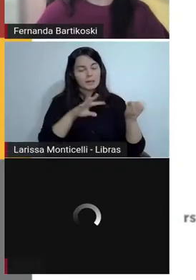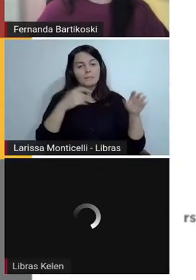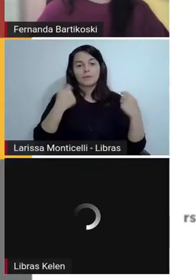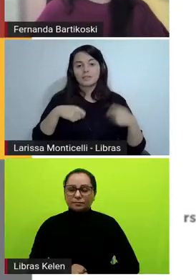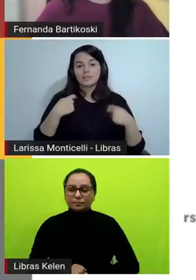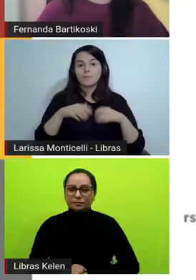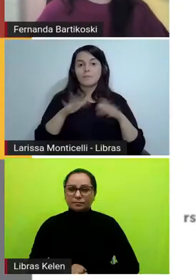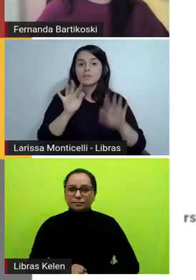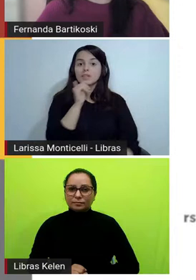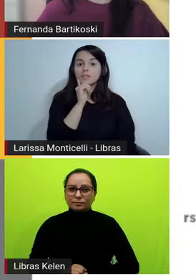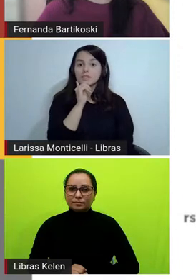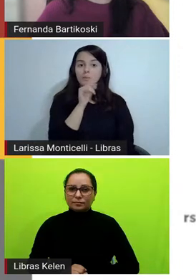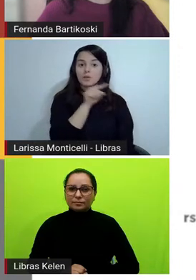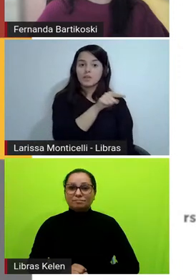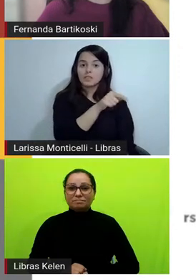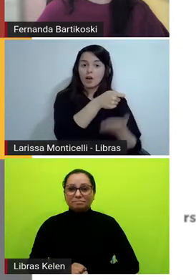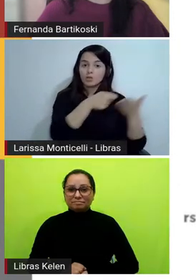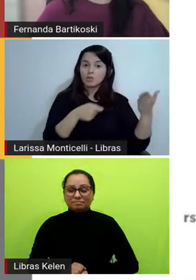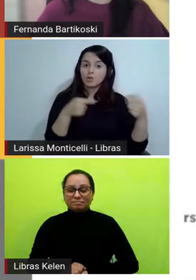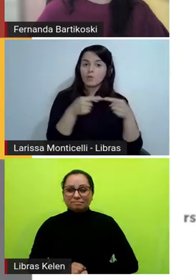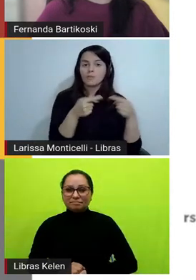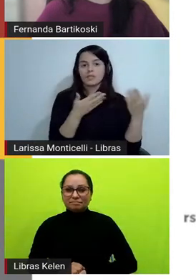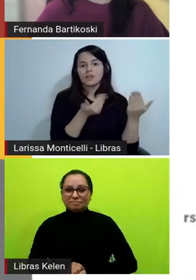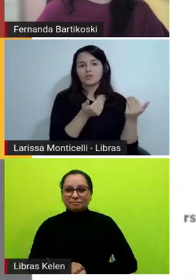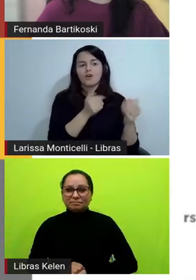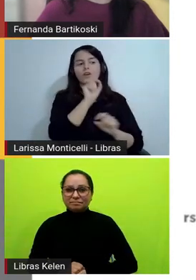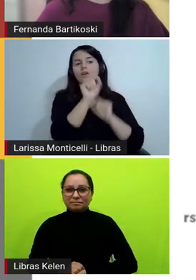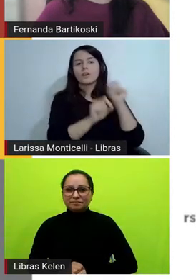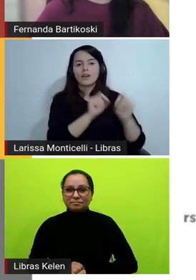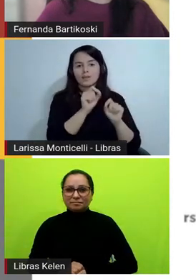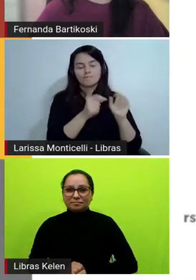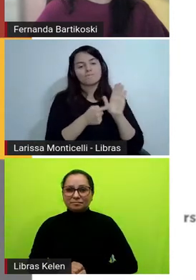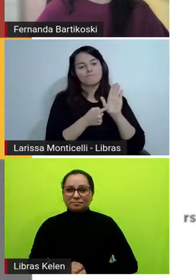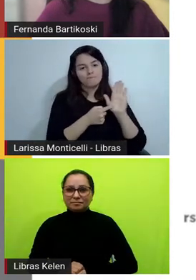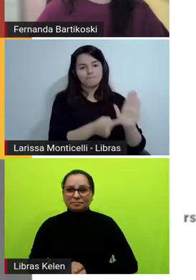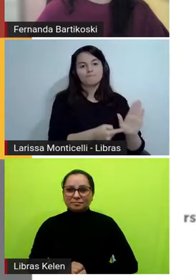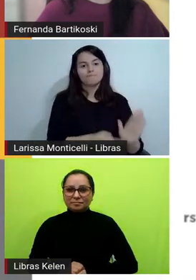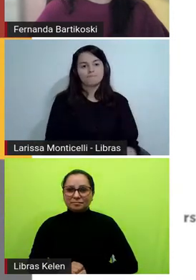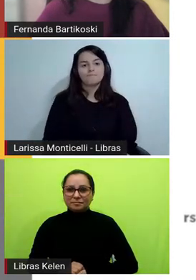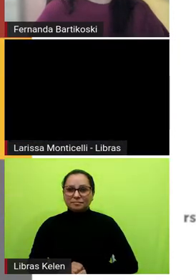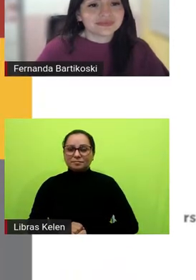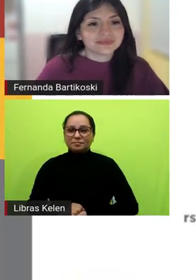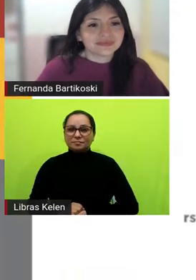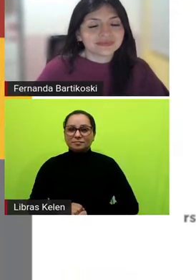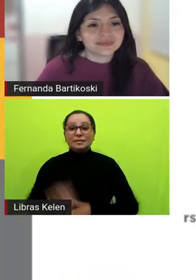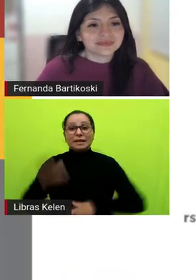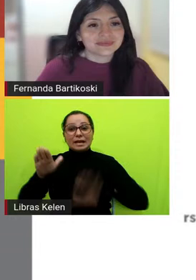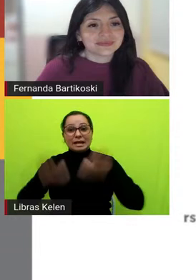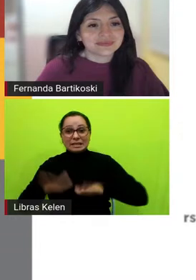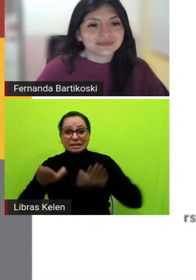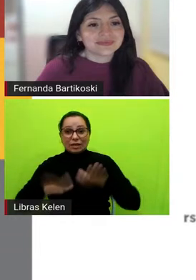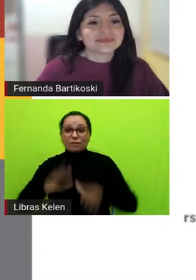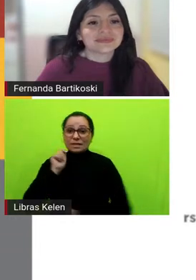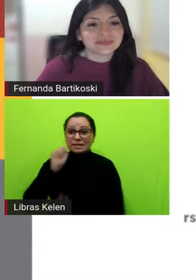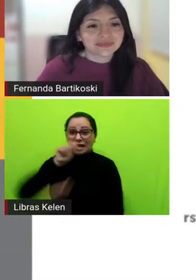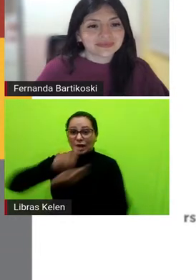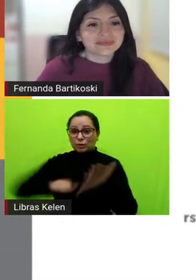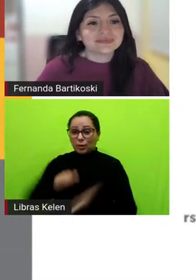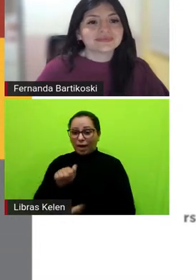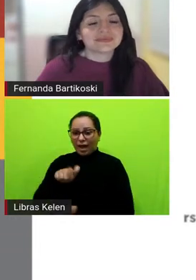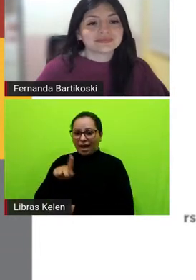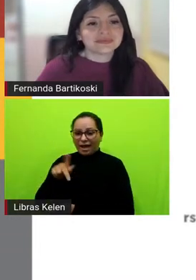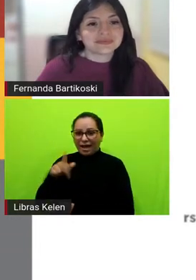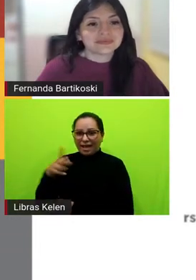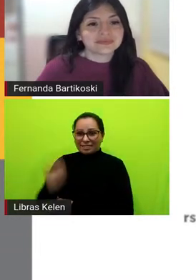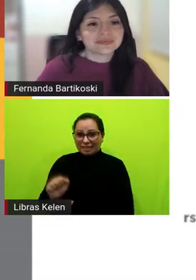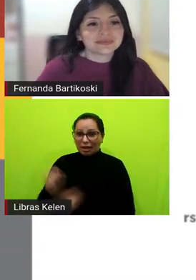público jovem hoje talvez a Agatha Christie faça sentido para uma geração como a nossa mas